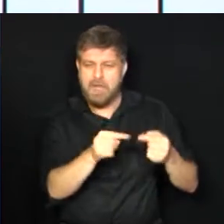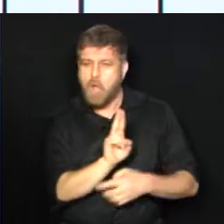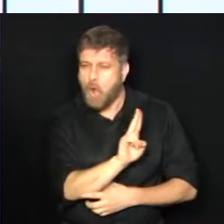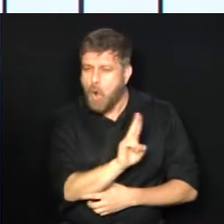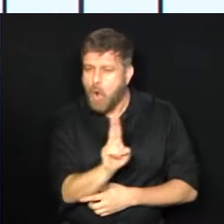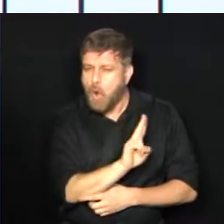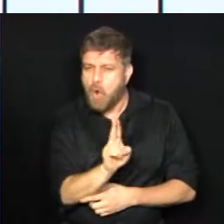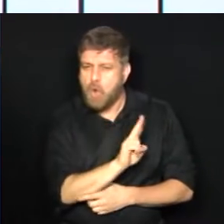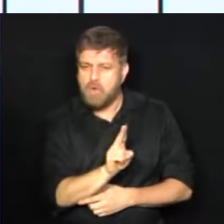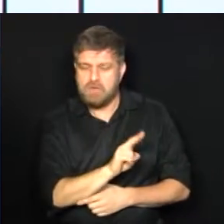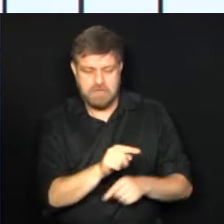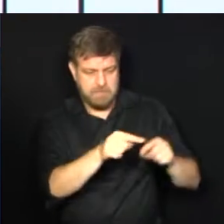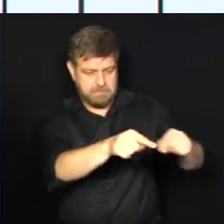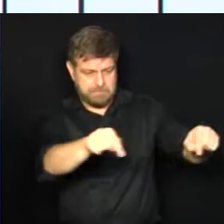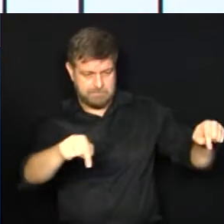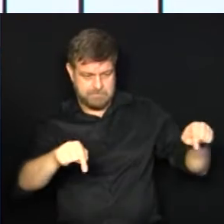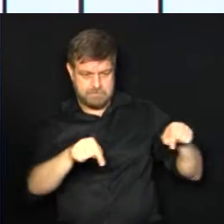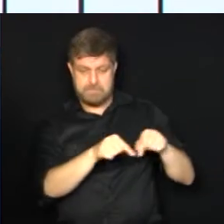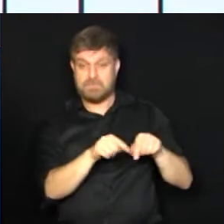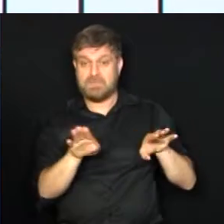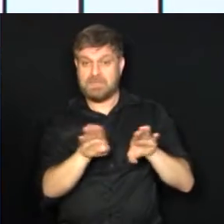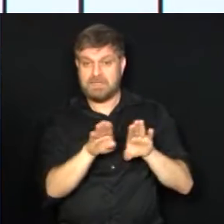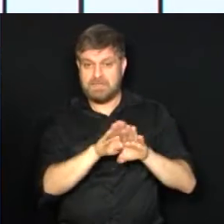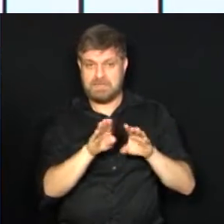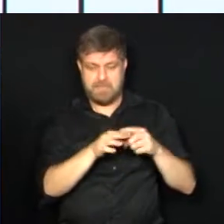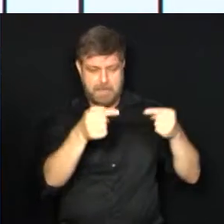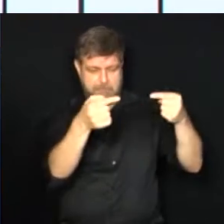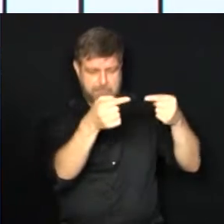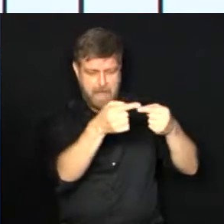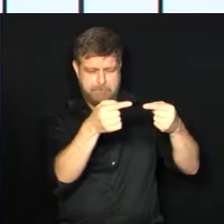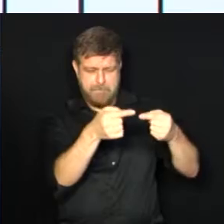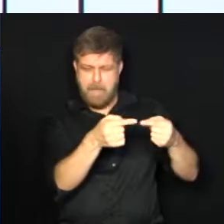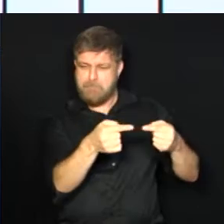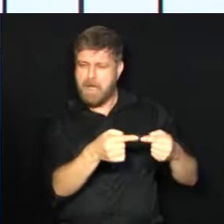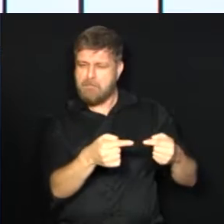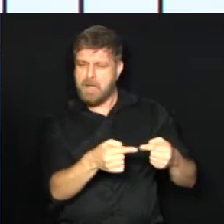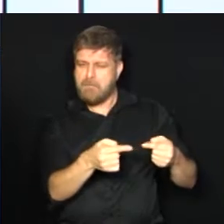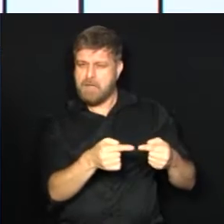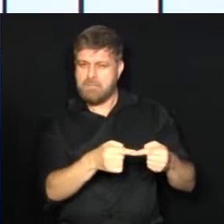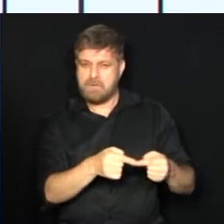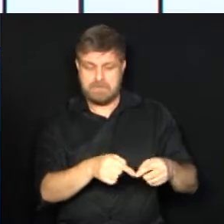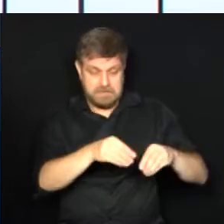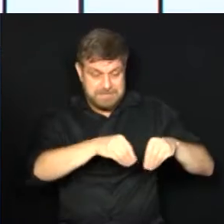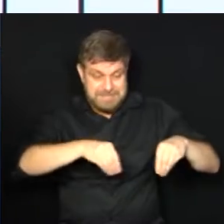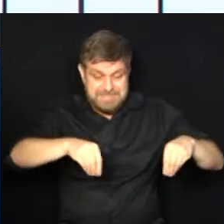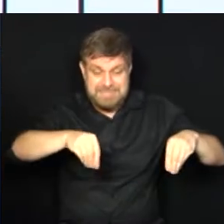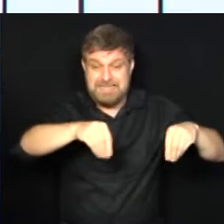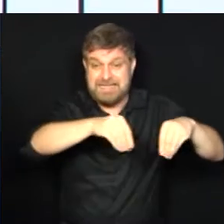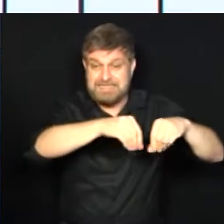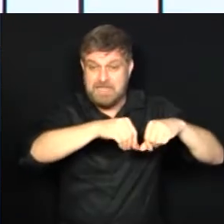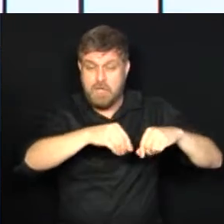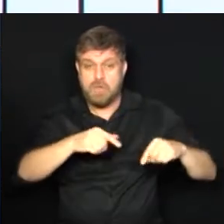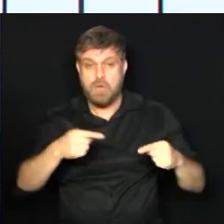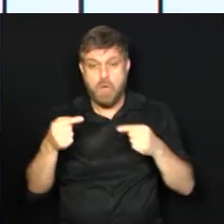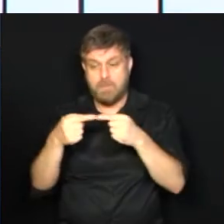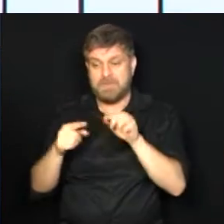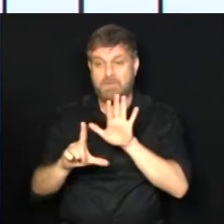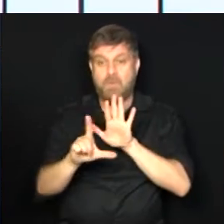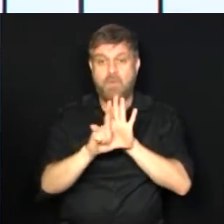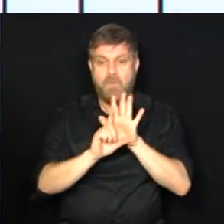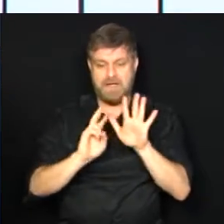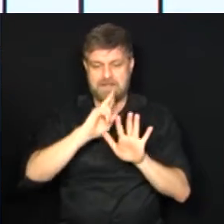ali, e há também ao enquadramento dessas áreas, desse solo, de acordo com as leis